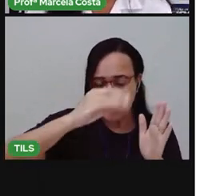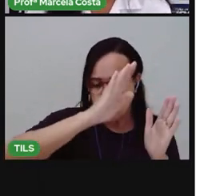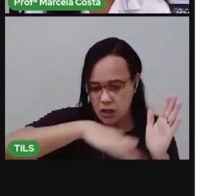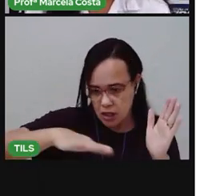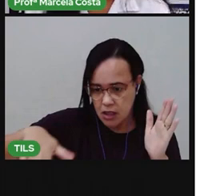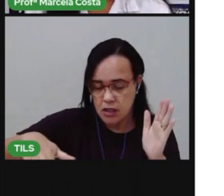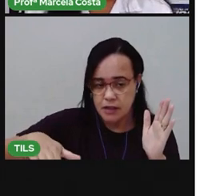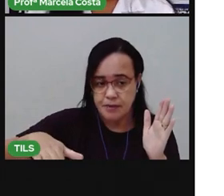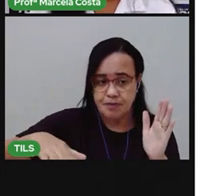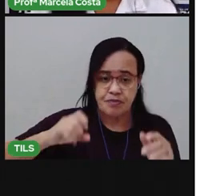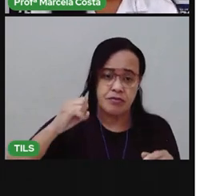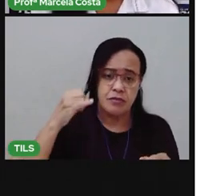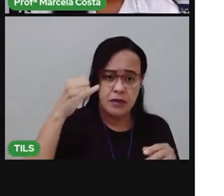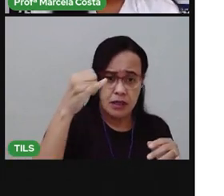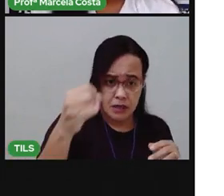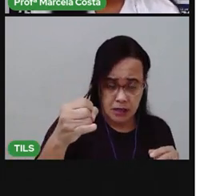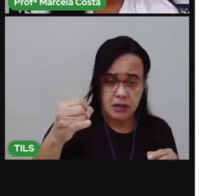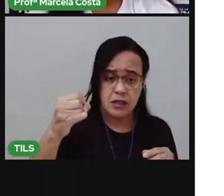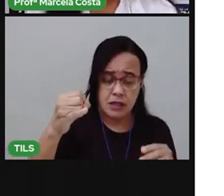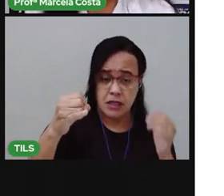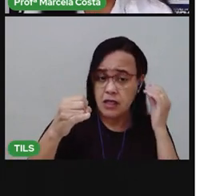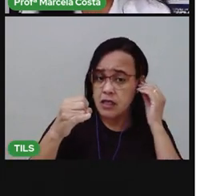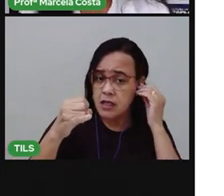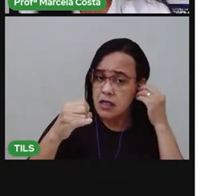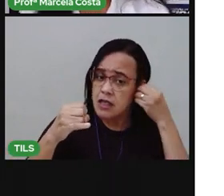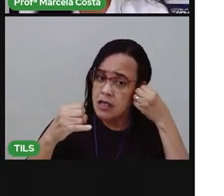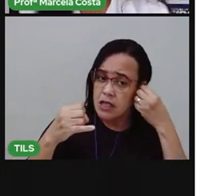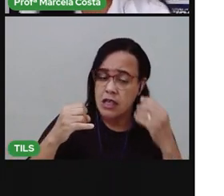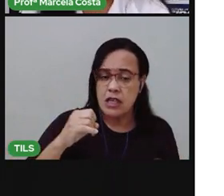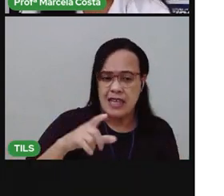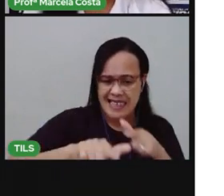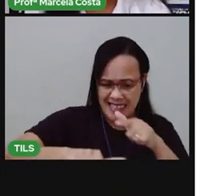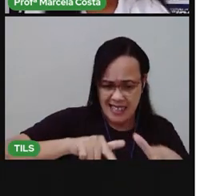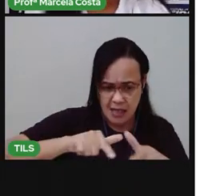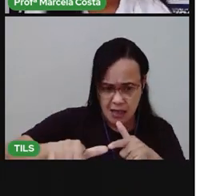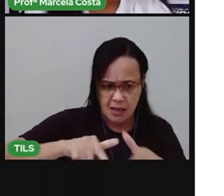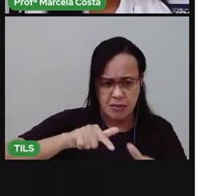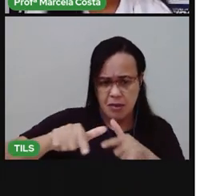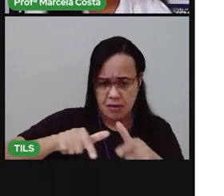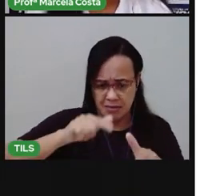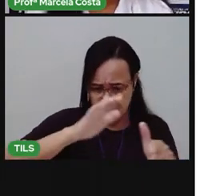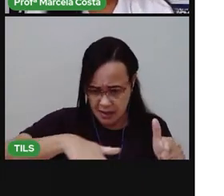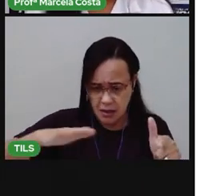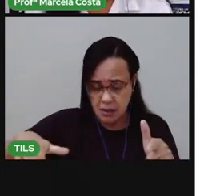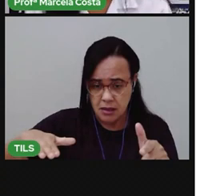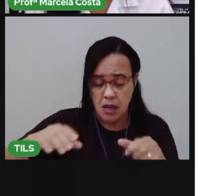Para comunicar. Denunciar. Que tem crianças trabalhando.